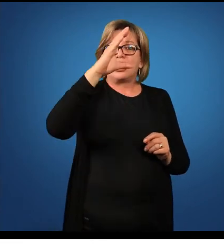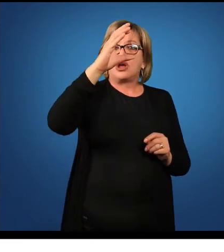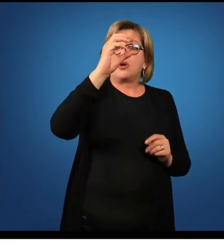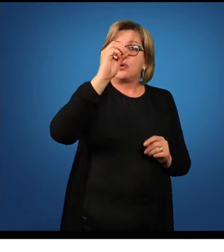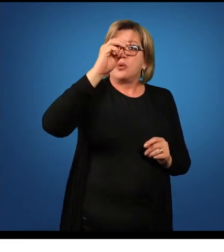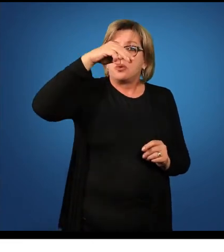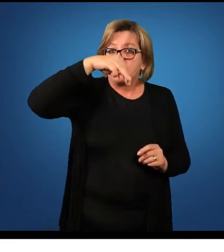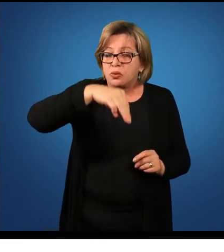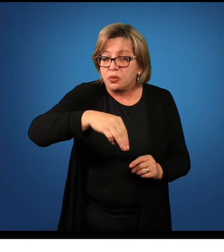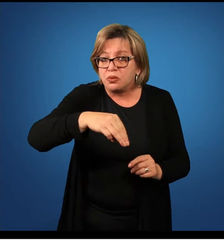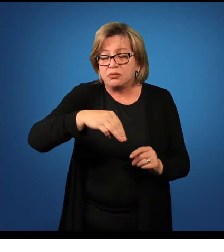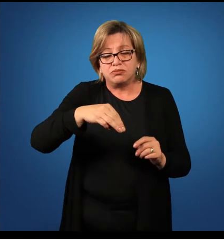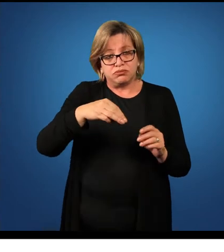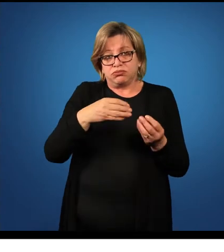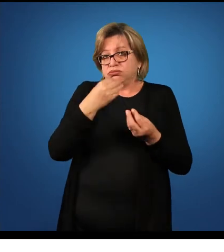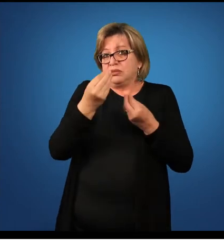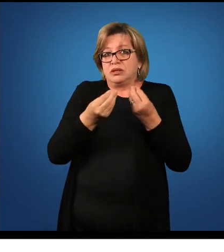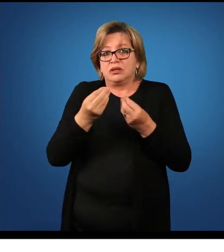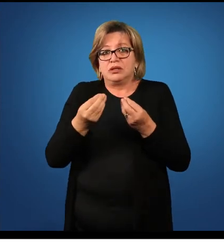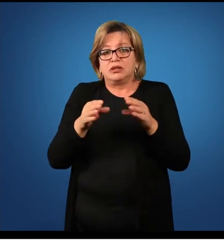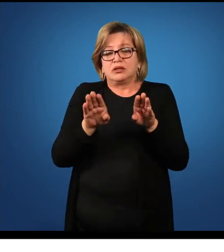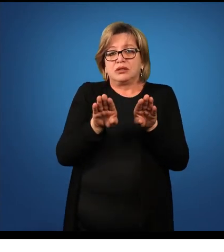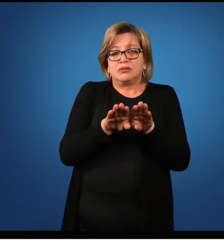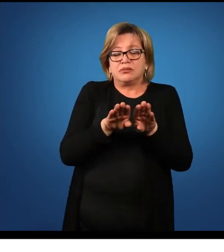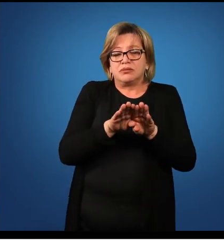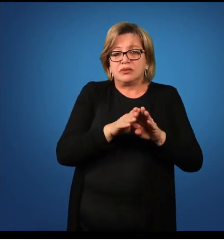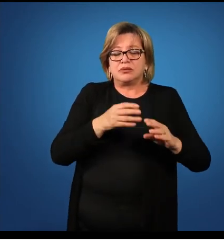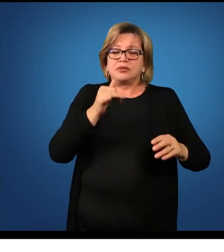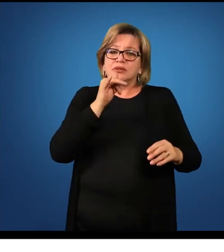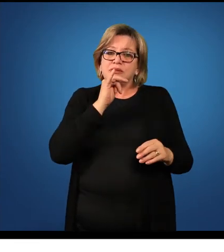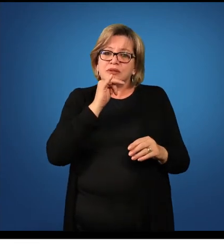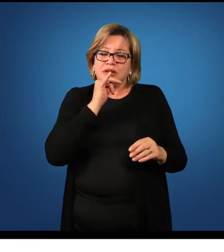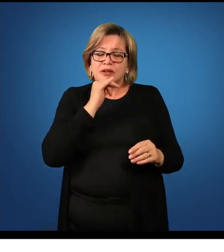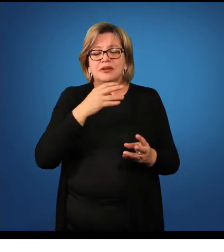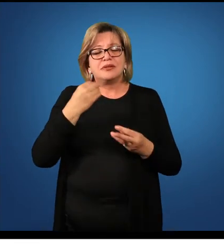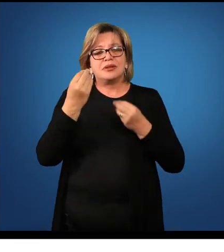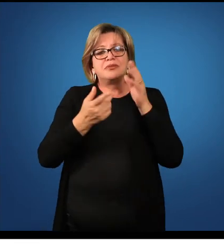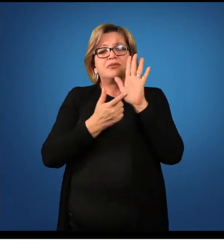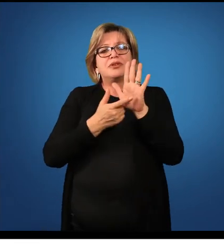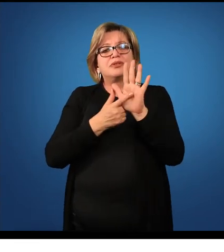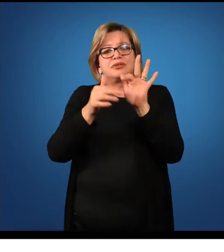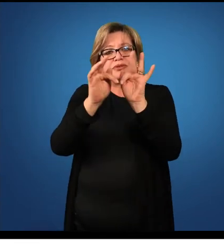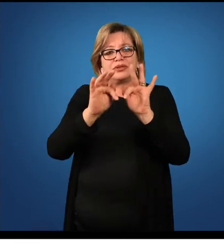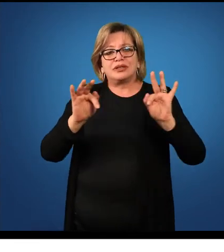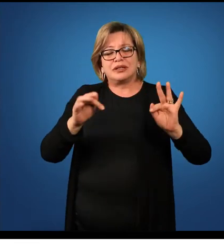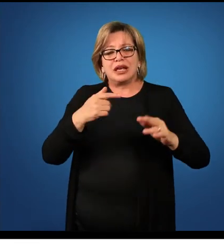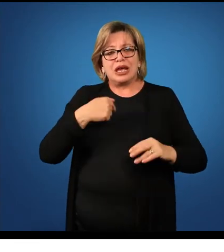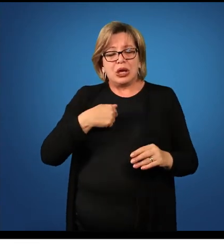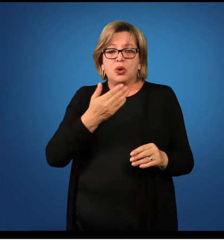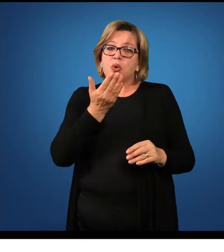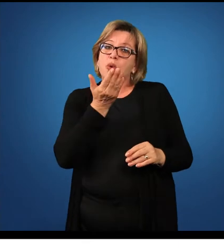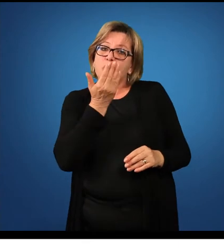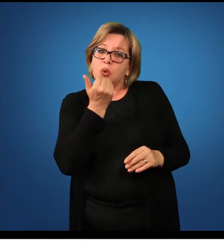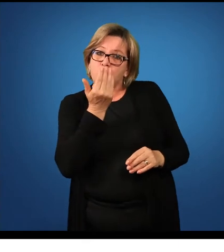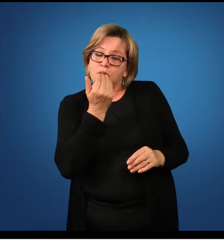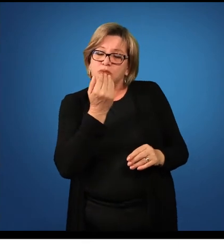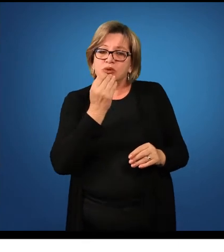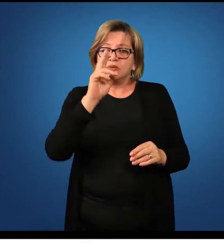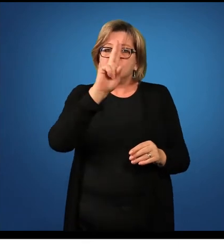quanto no adjunto adverbial de instrumento ou de meio. Por exemplo, ao dizer assim, eu como com garfo e faca.